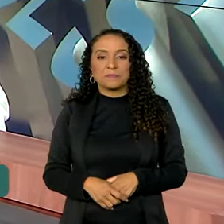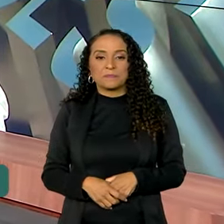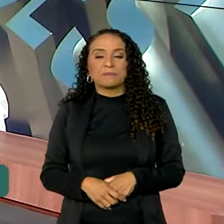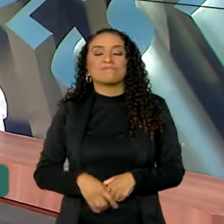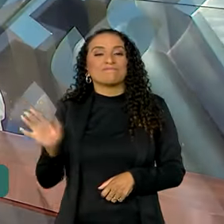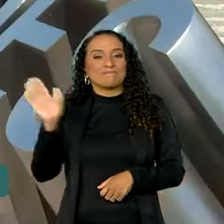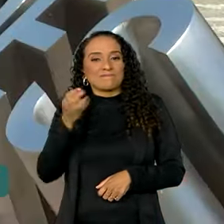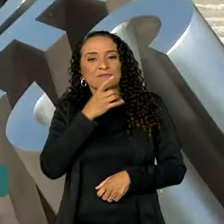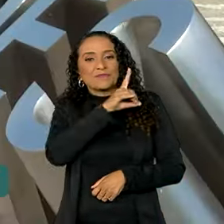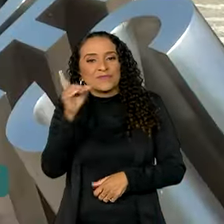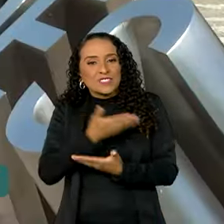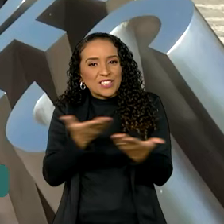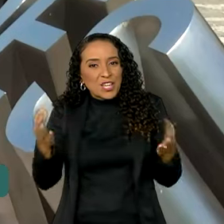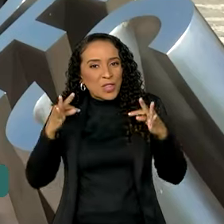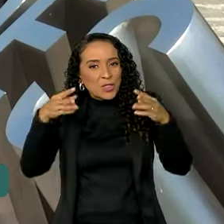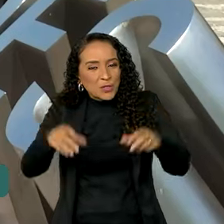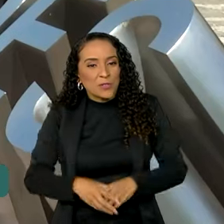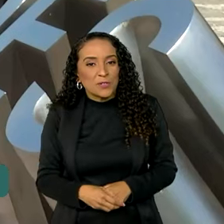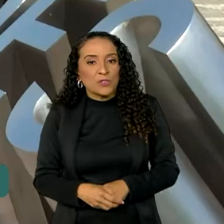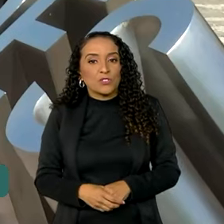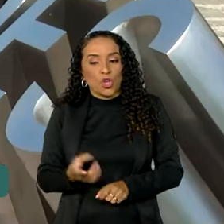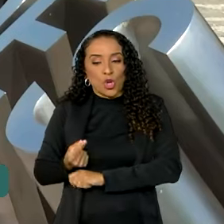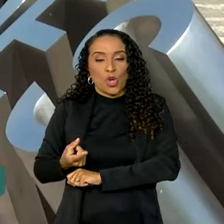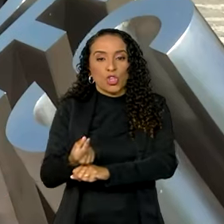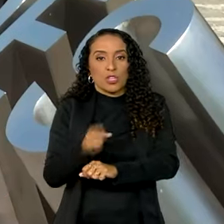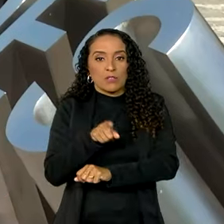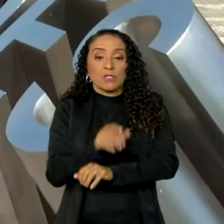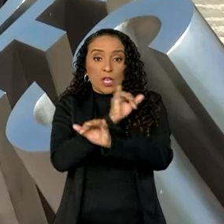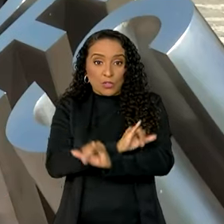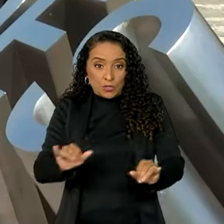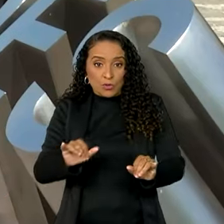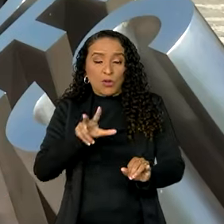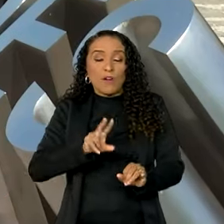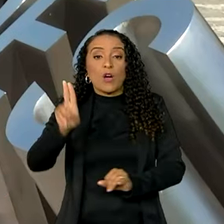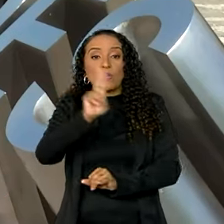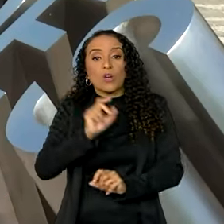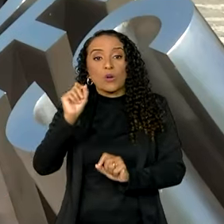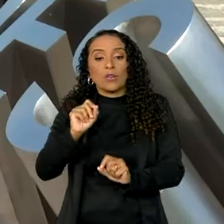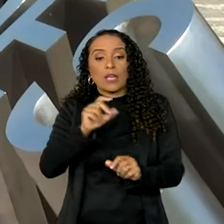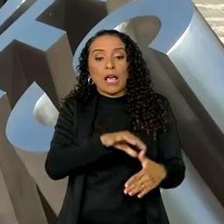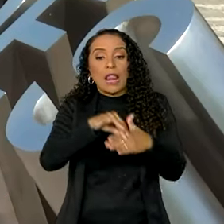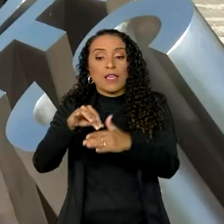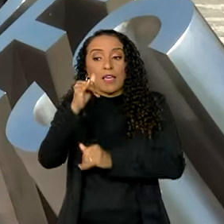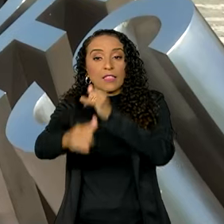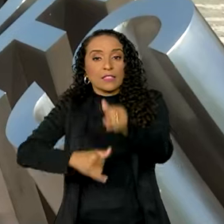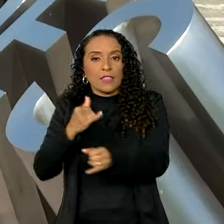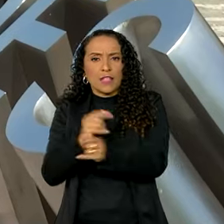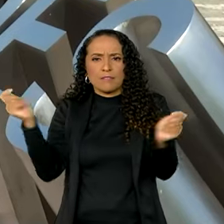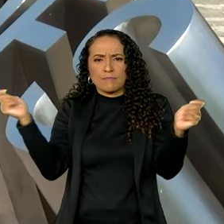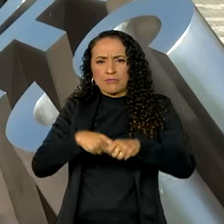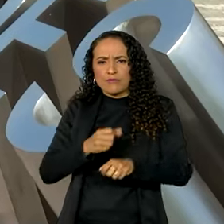Oi, Vanessa. Bom dia para você, bom dia a todos. Os recursos, Vanessa, que você anunciou vão ser utilizados para levar internet de alta